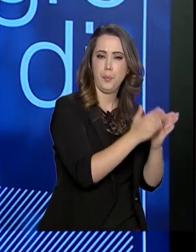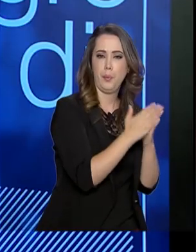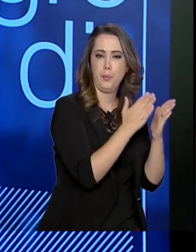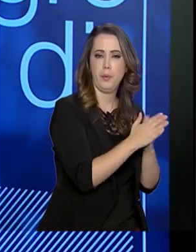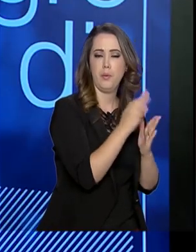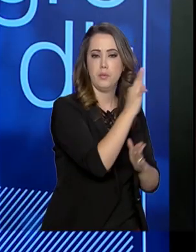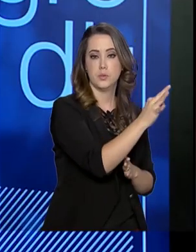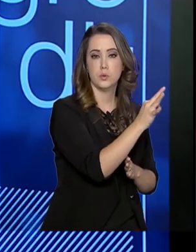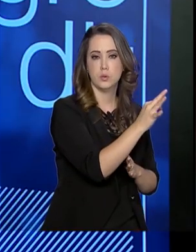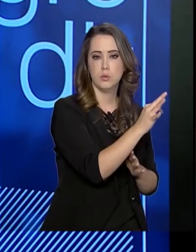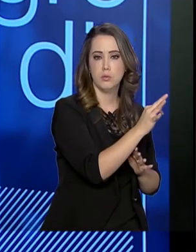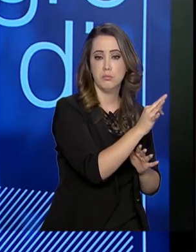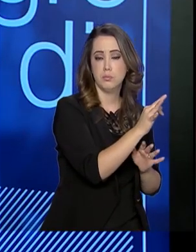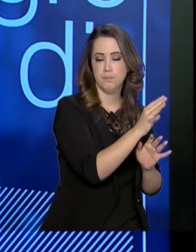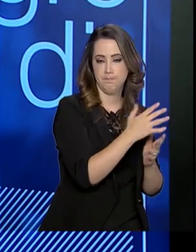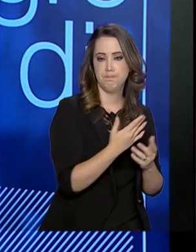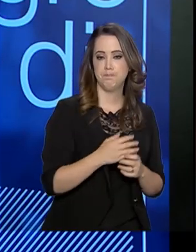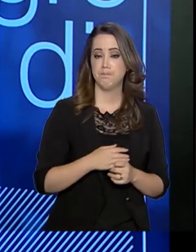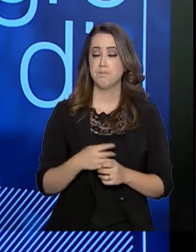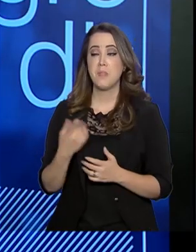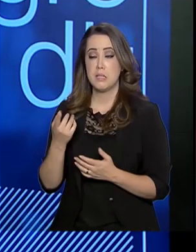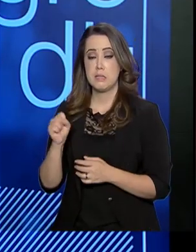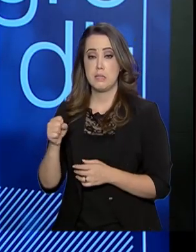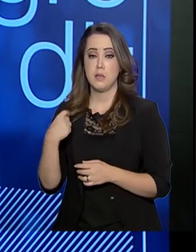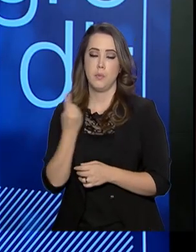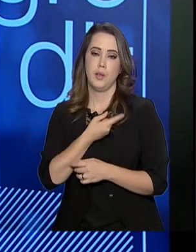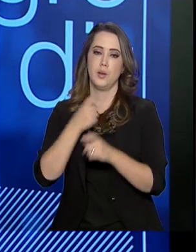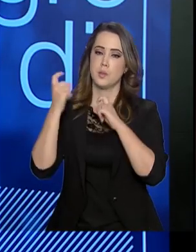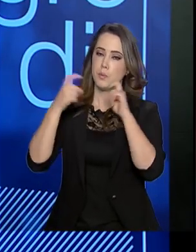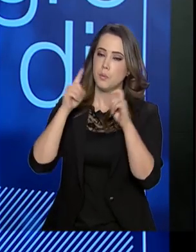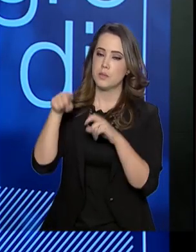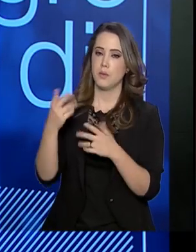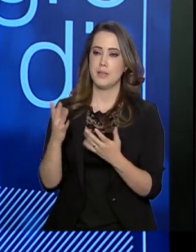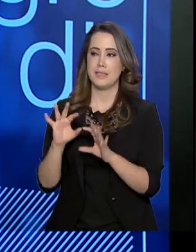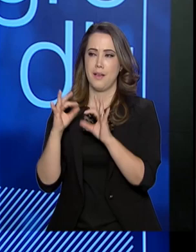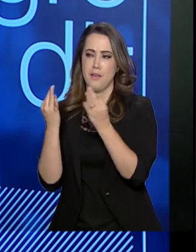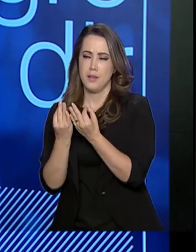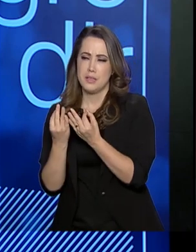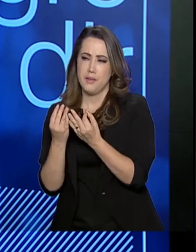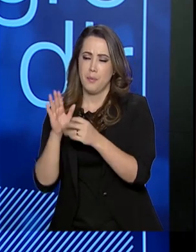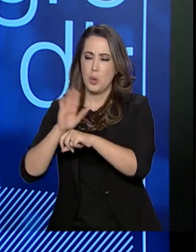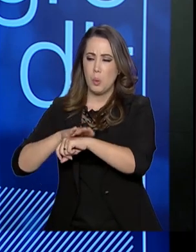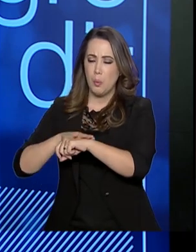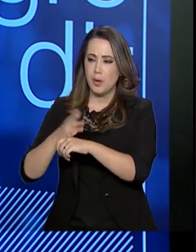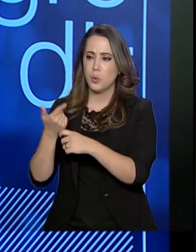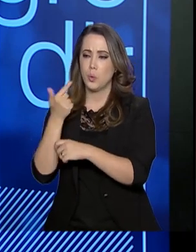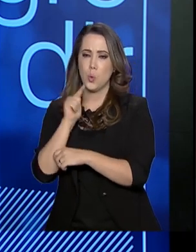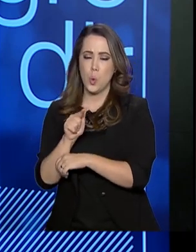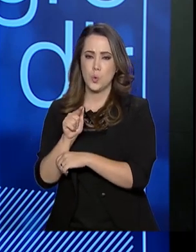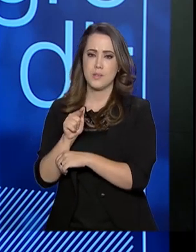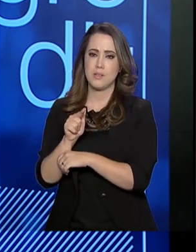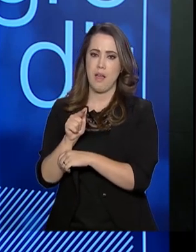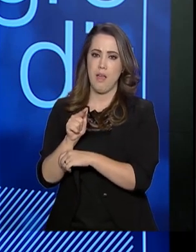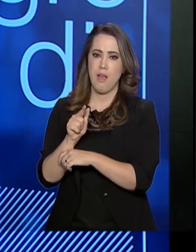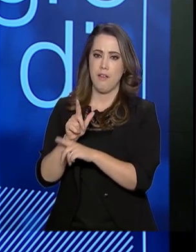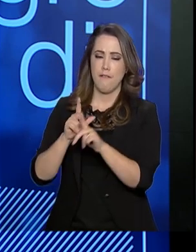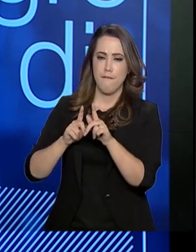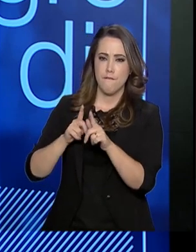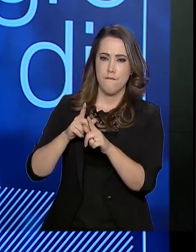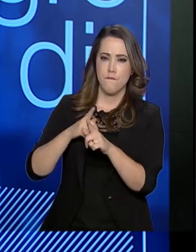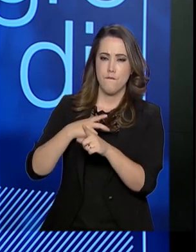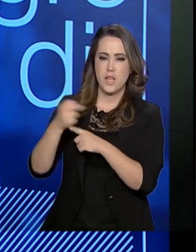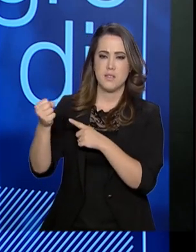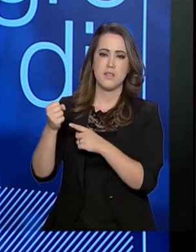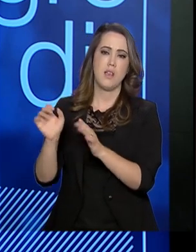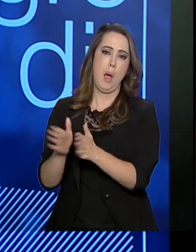porque a nossa preocupação é, se a família não pode superar o seu ciclo de pobreza através dos seus pais, que ela possa